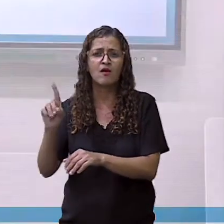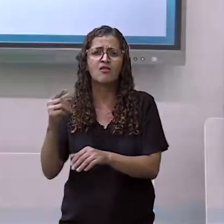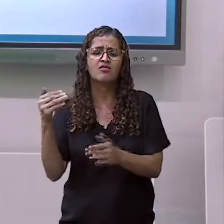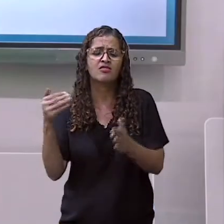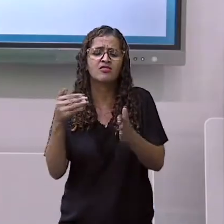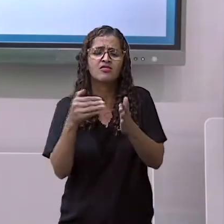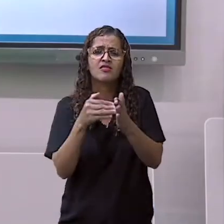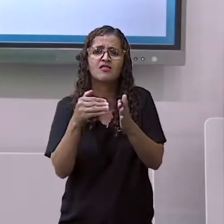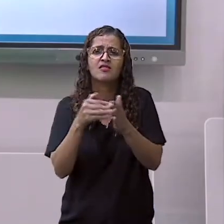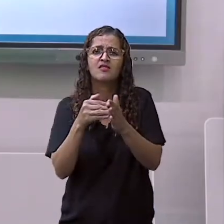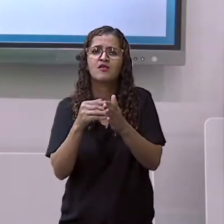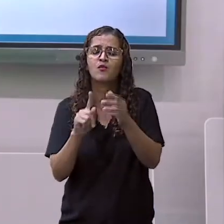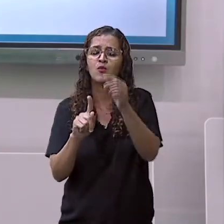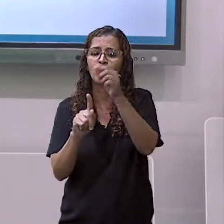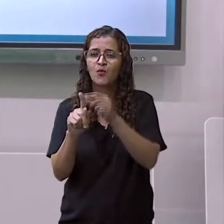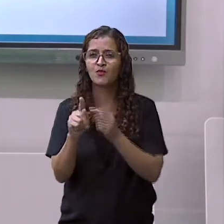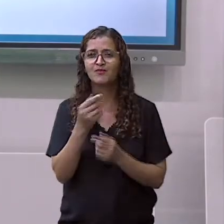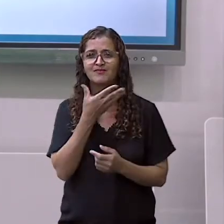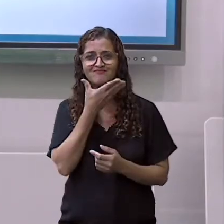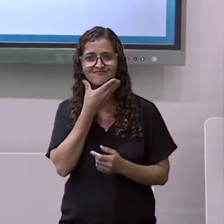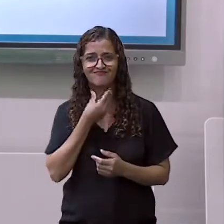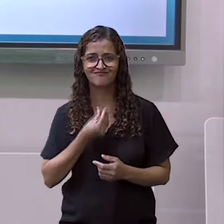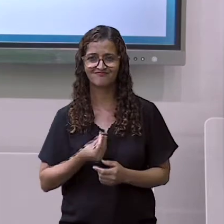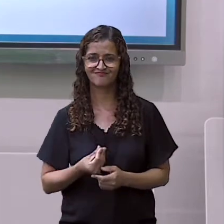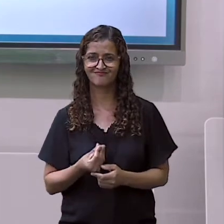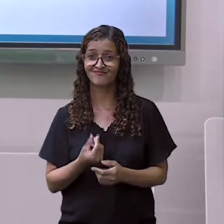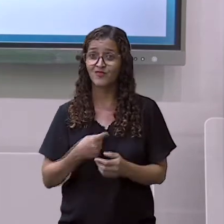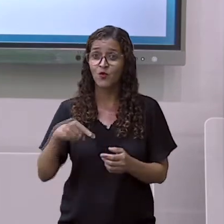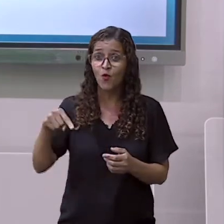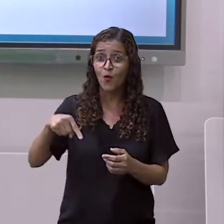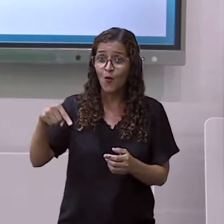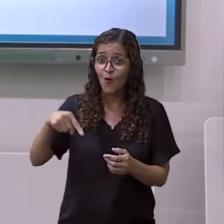estamos na primavera.